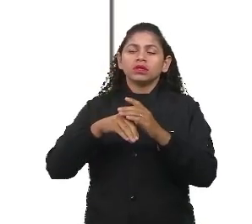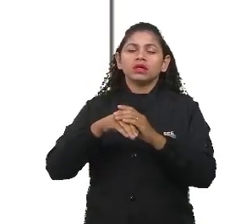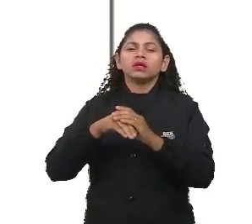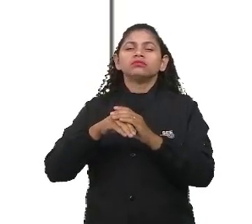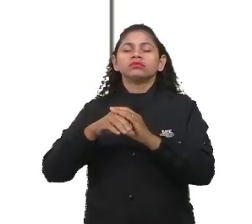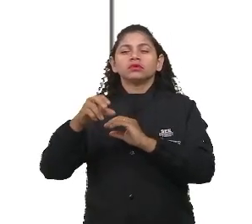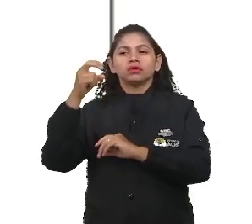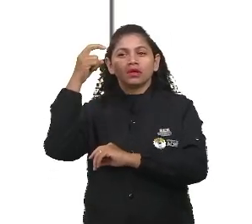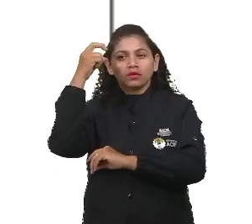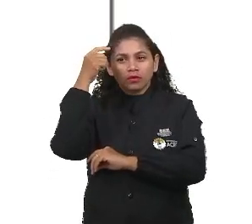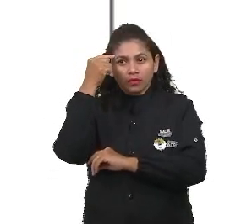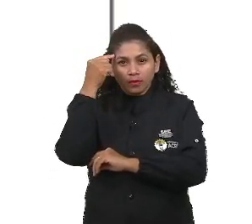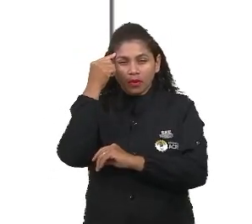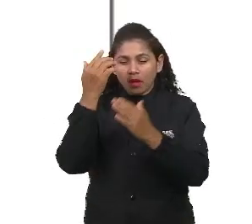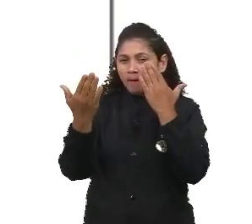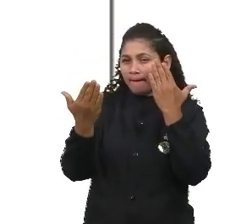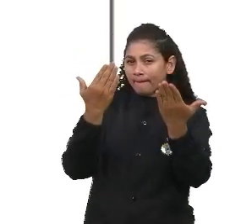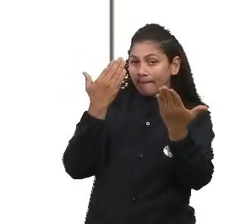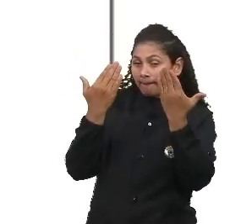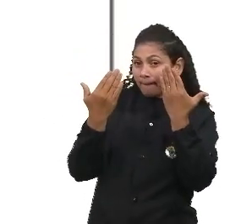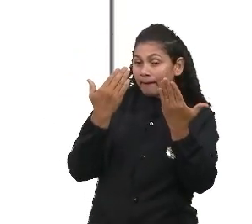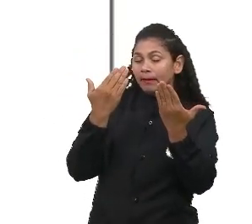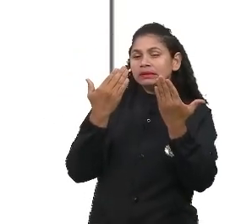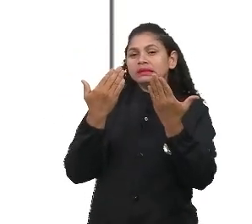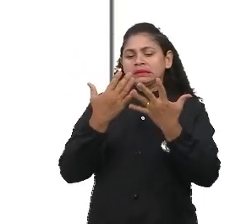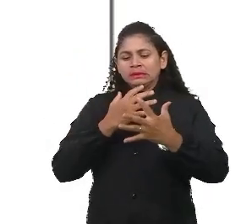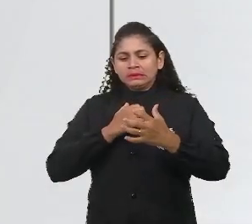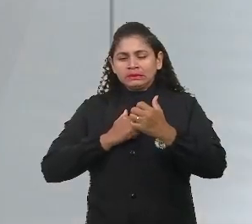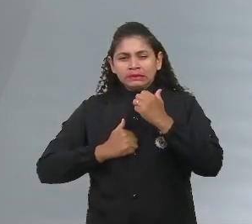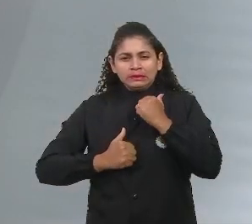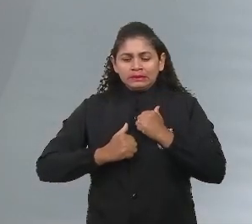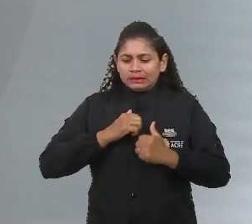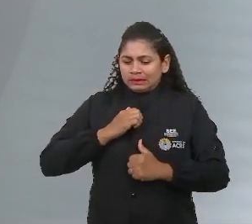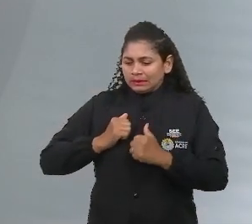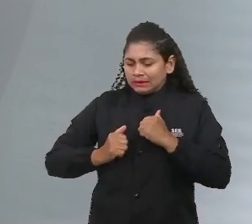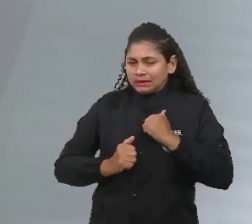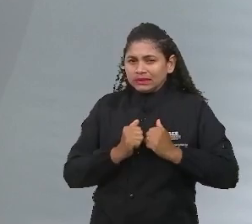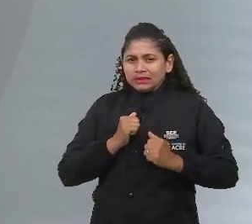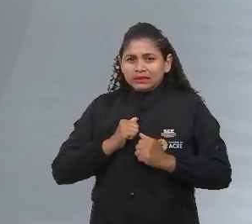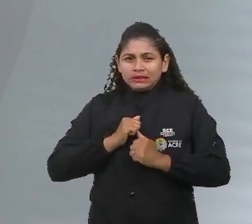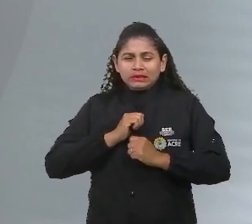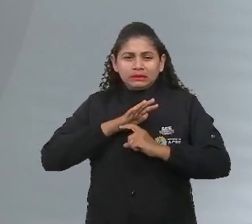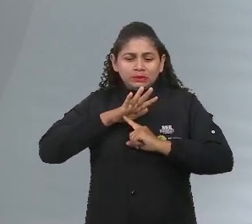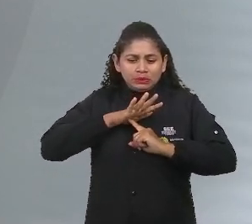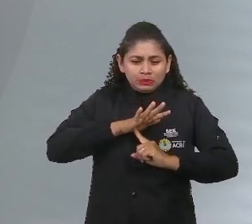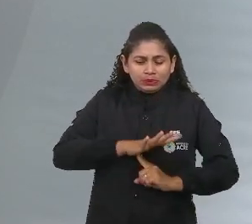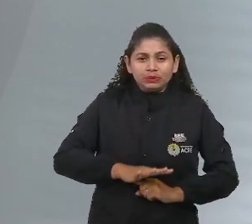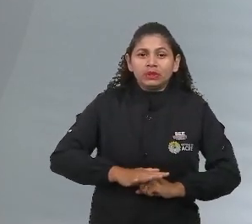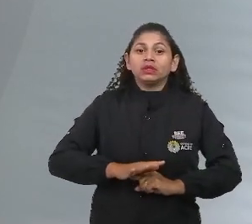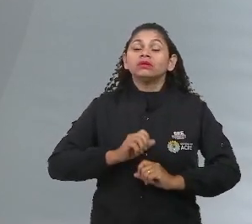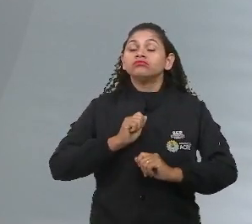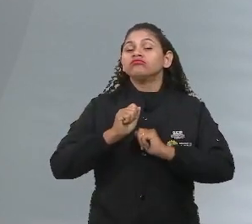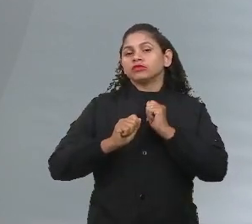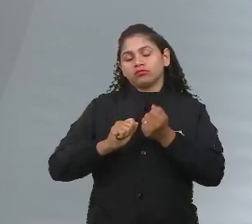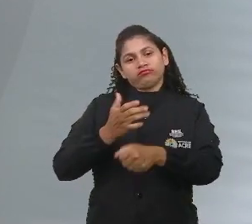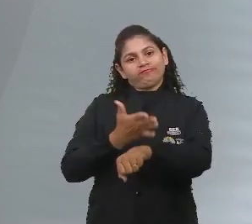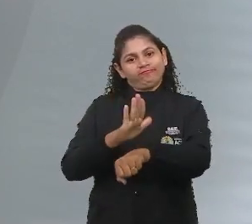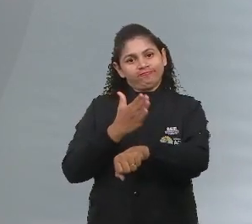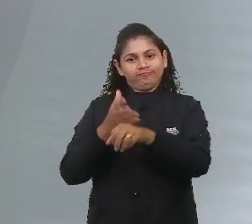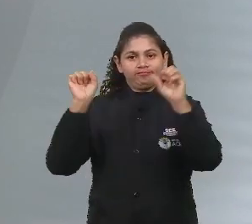psicológicos, tanto ansiedade quanto depressão. Então, veja, a atividade física, ela pode